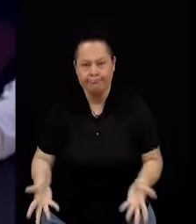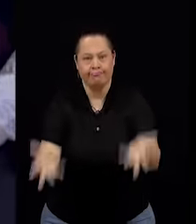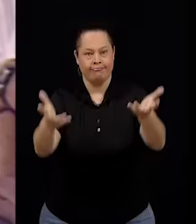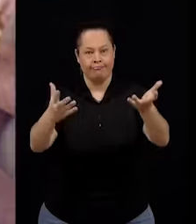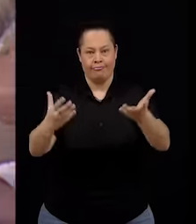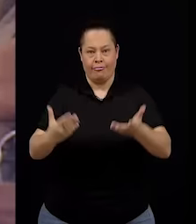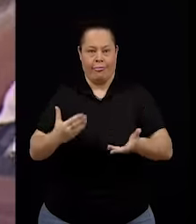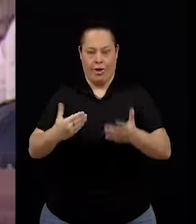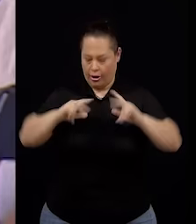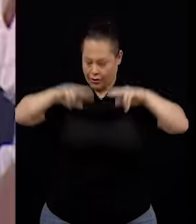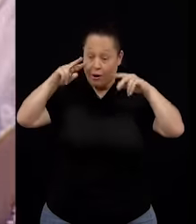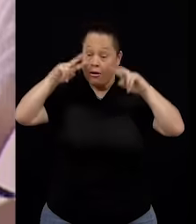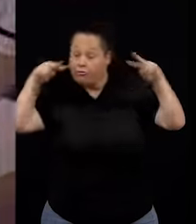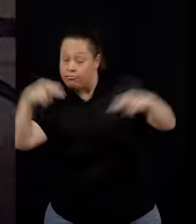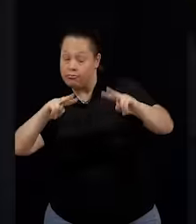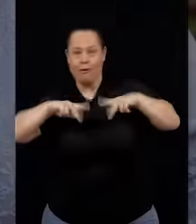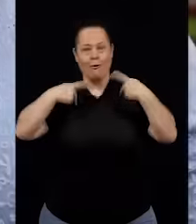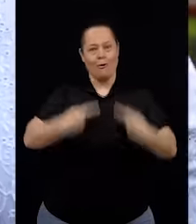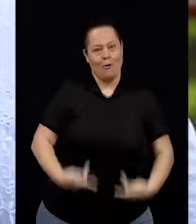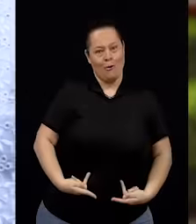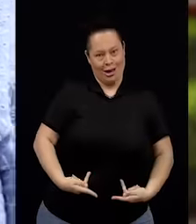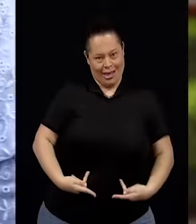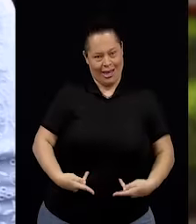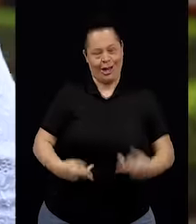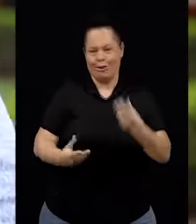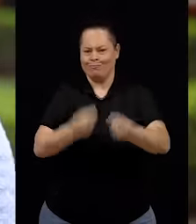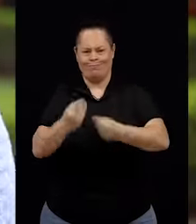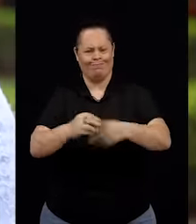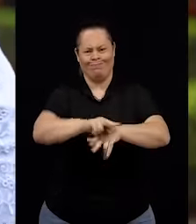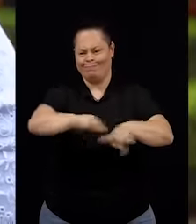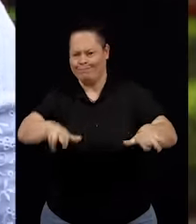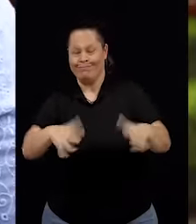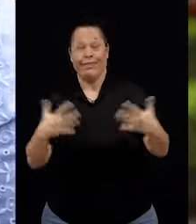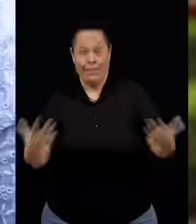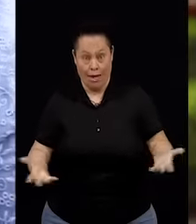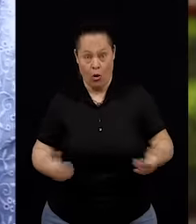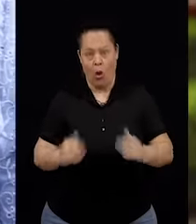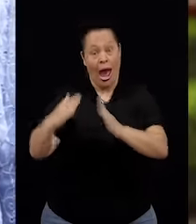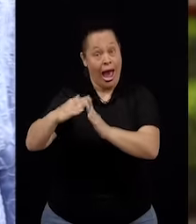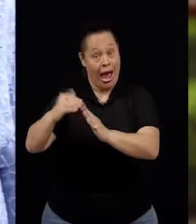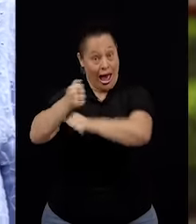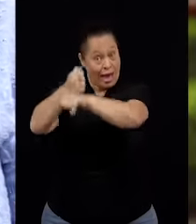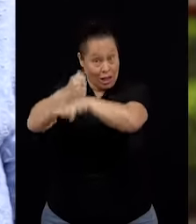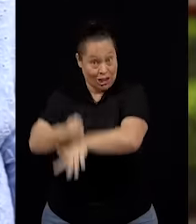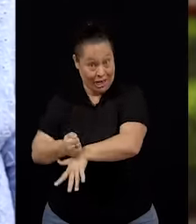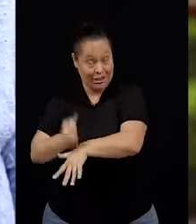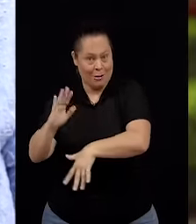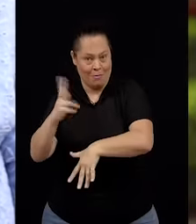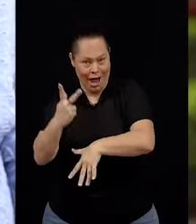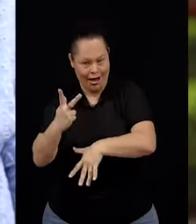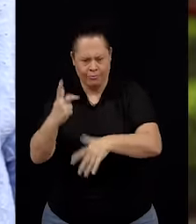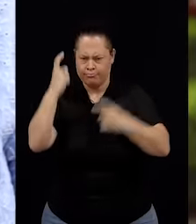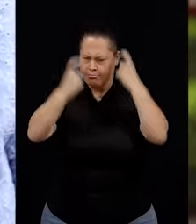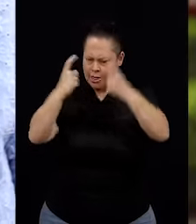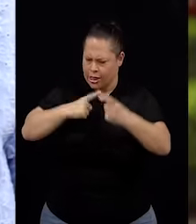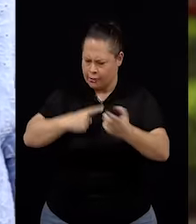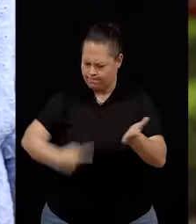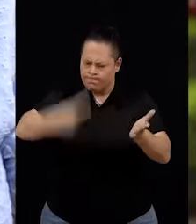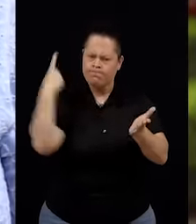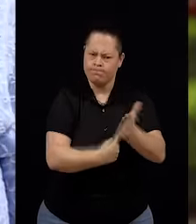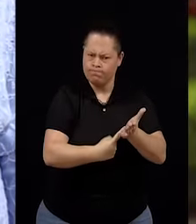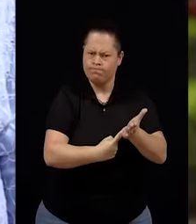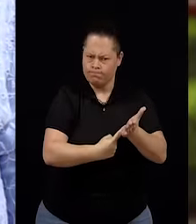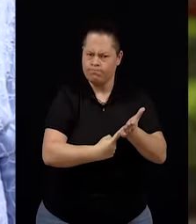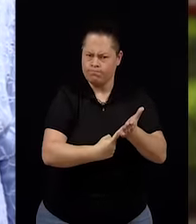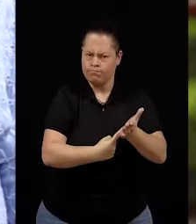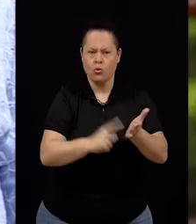criação divina. Bom, desde que a Arquidiocese tomou como compromisso ter